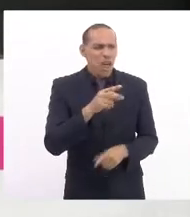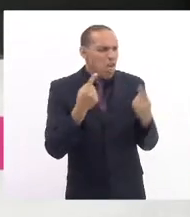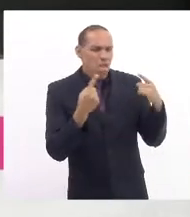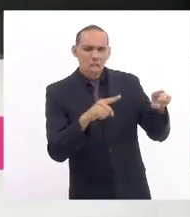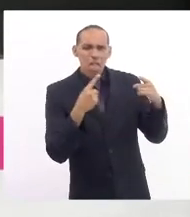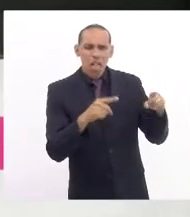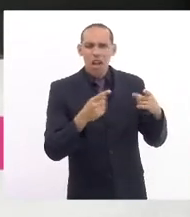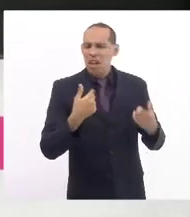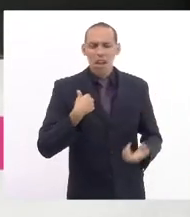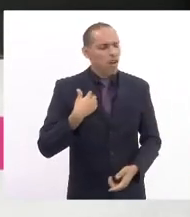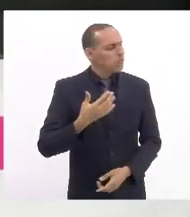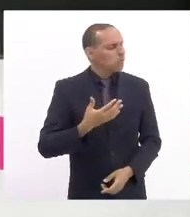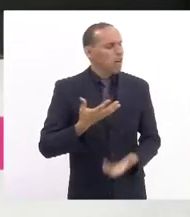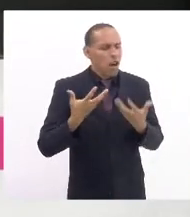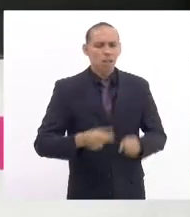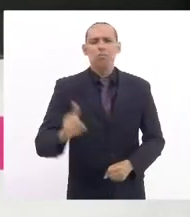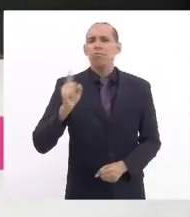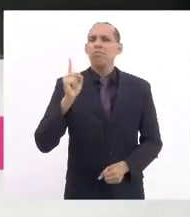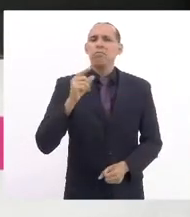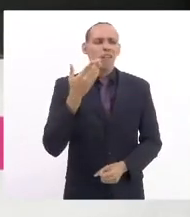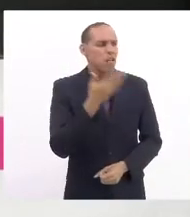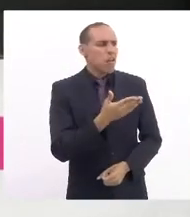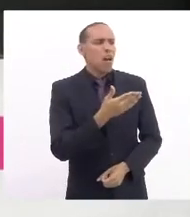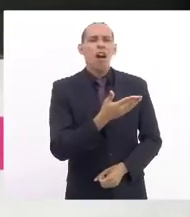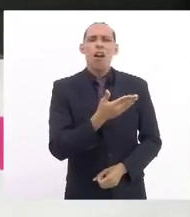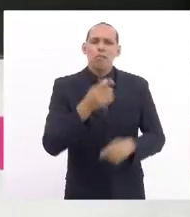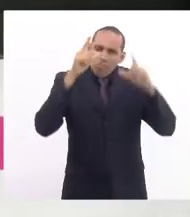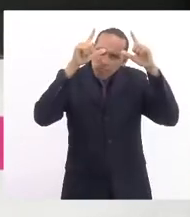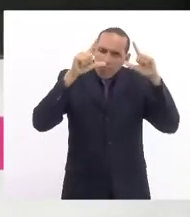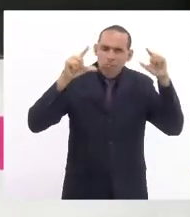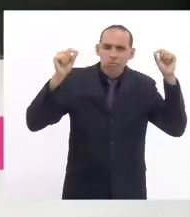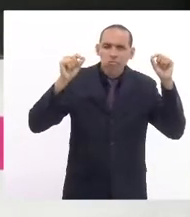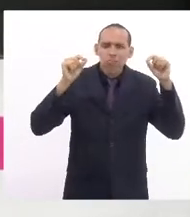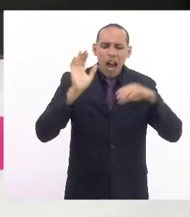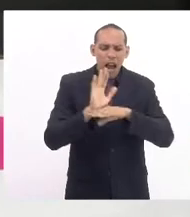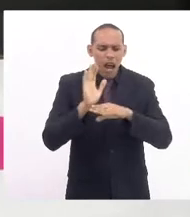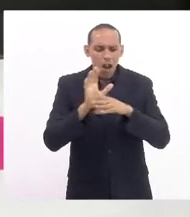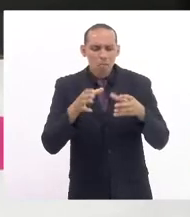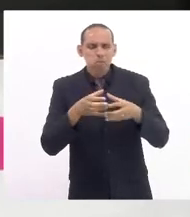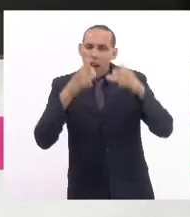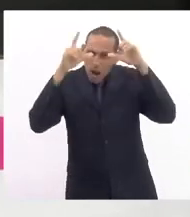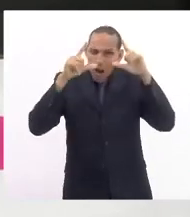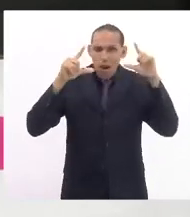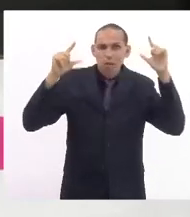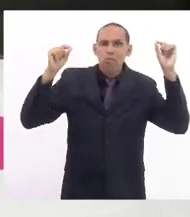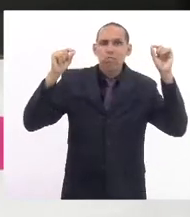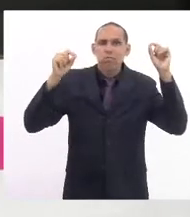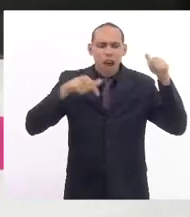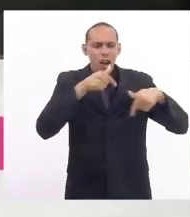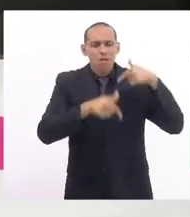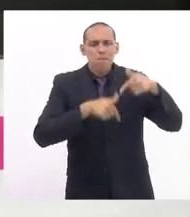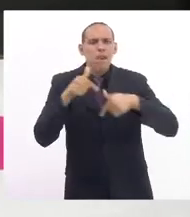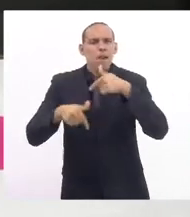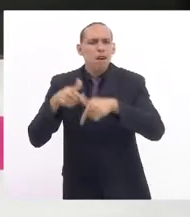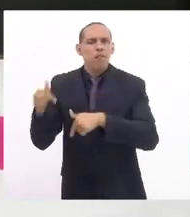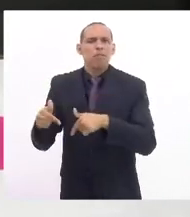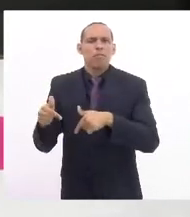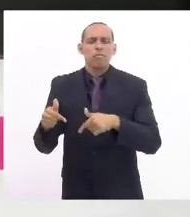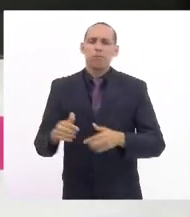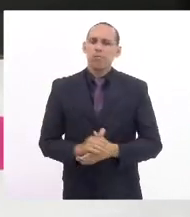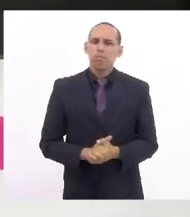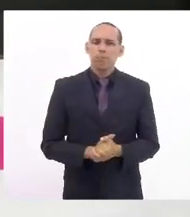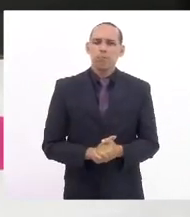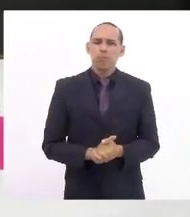enfermeira, enquanto luta aqui pela classe da enfermagem, dos trabalhadores da enfermagem, então eu não